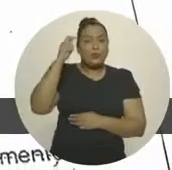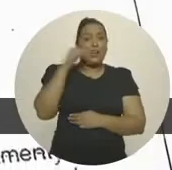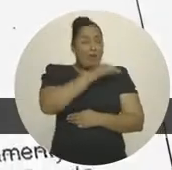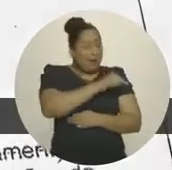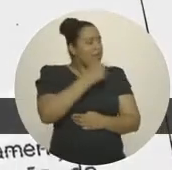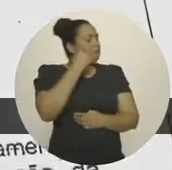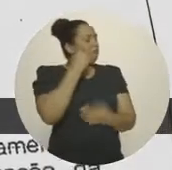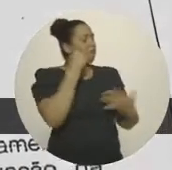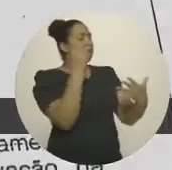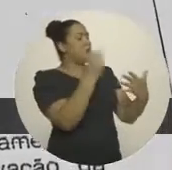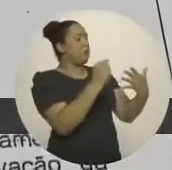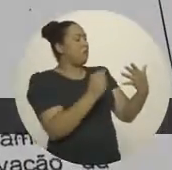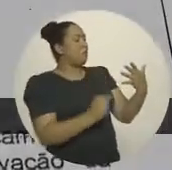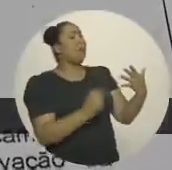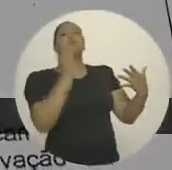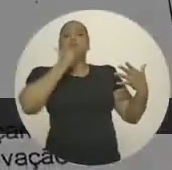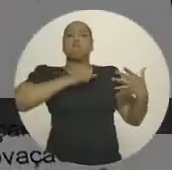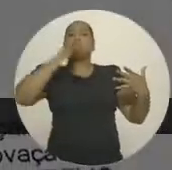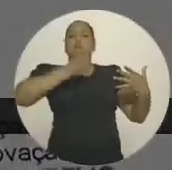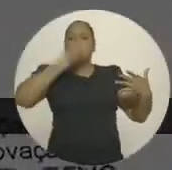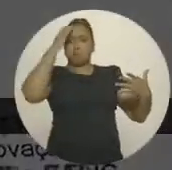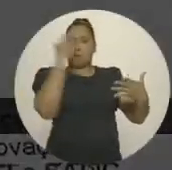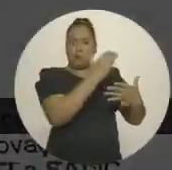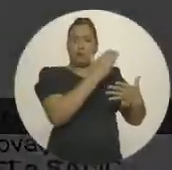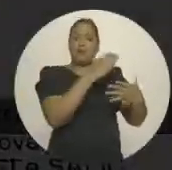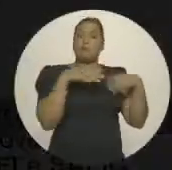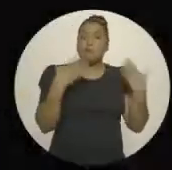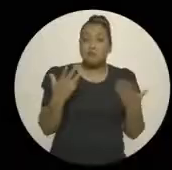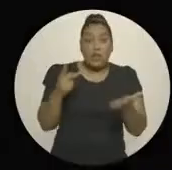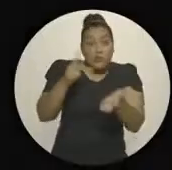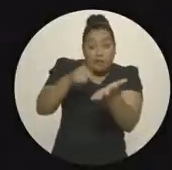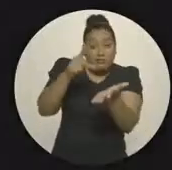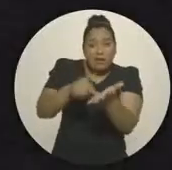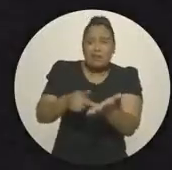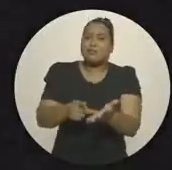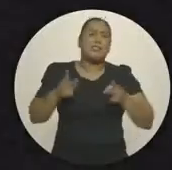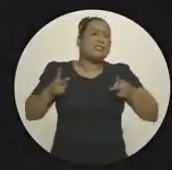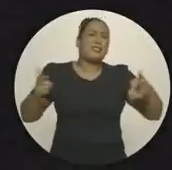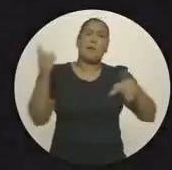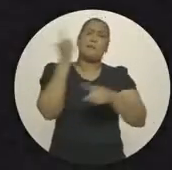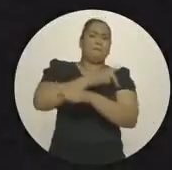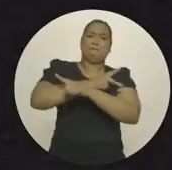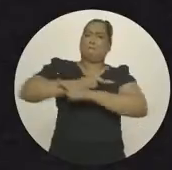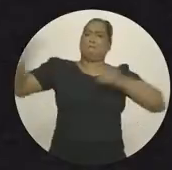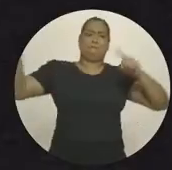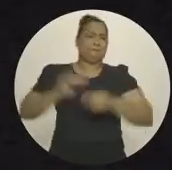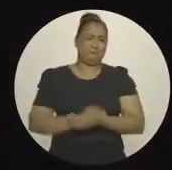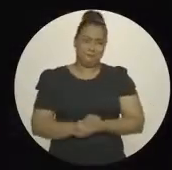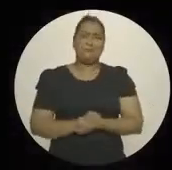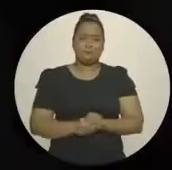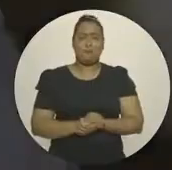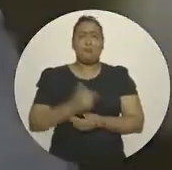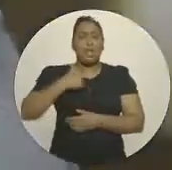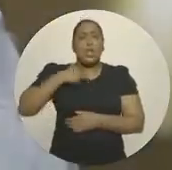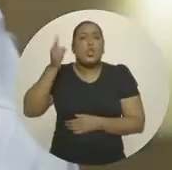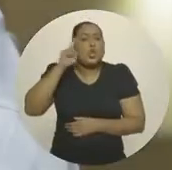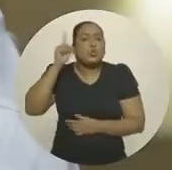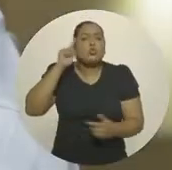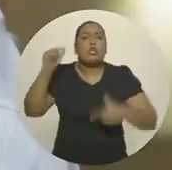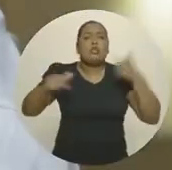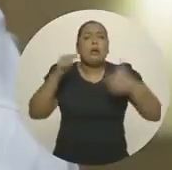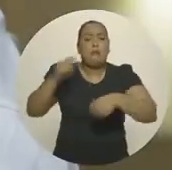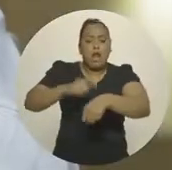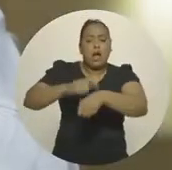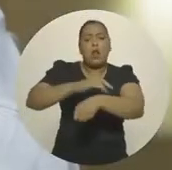Ministério da Cultura, o objeto foi plenamente cumprido. A verdade sempre vencerá. Trabalho